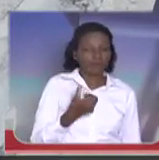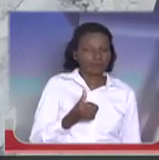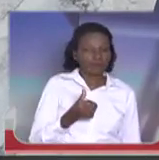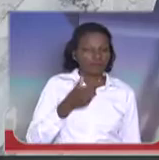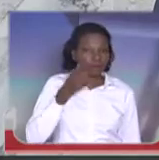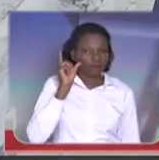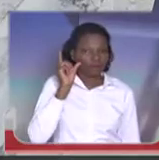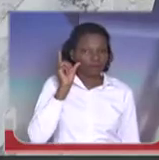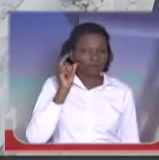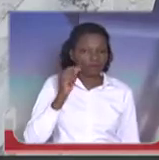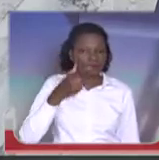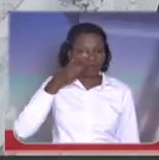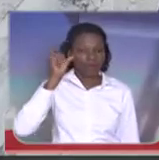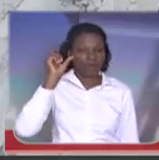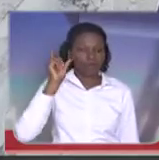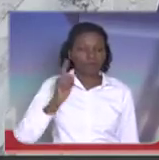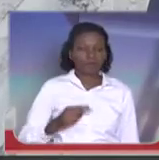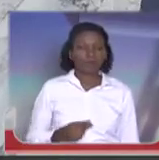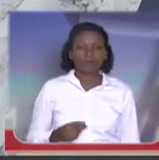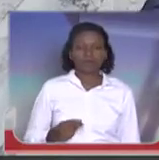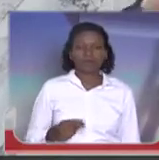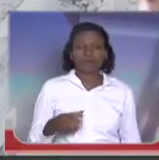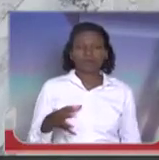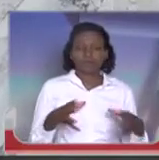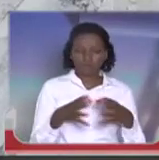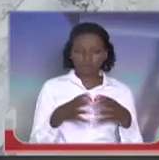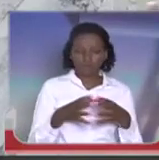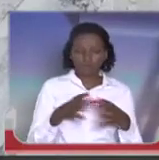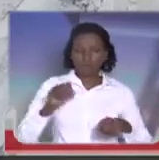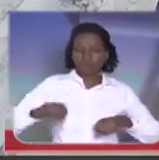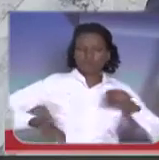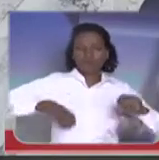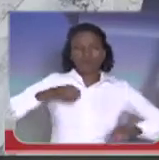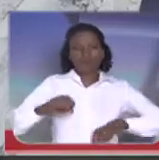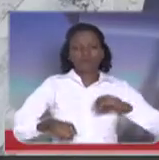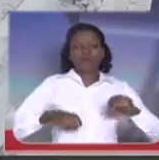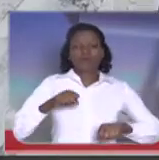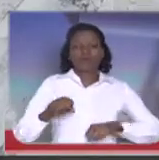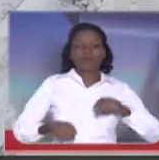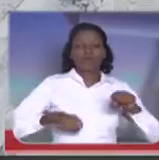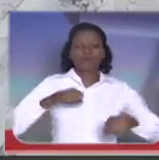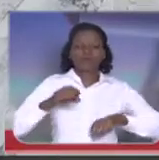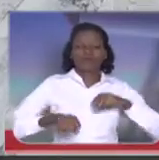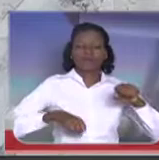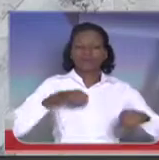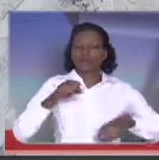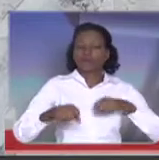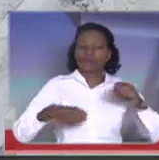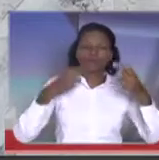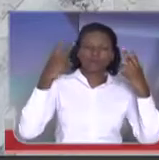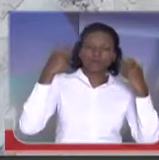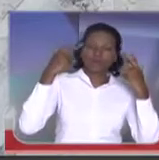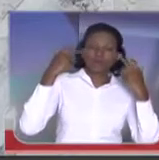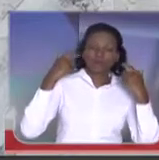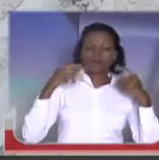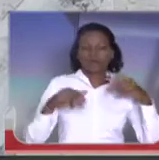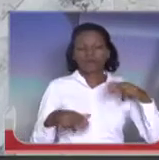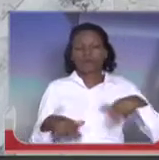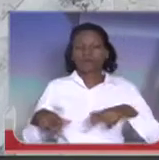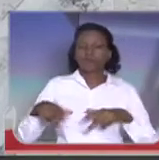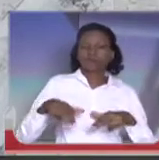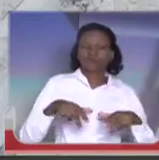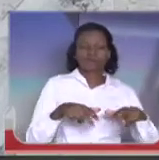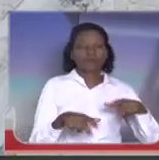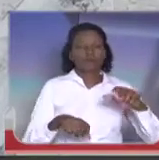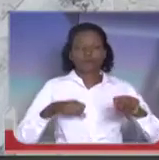último, ontem, um grupo de ciclistas está andando, fazendo o seu passeio